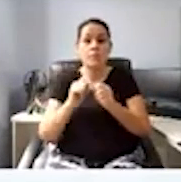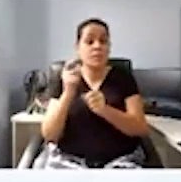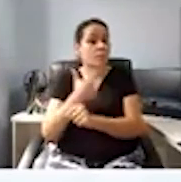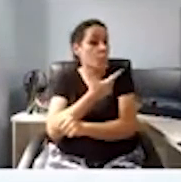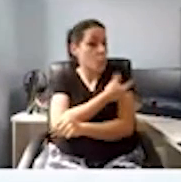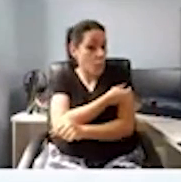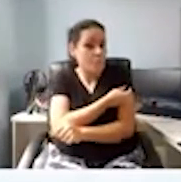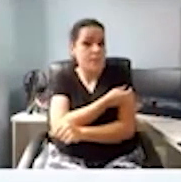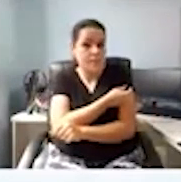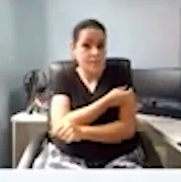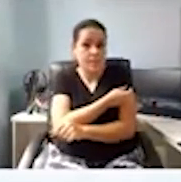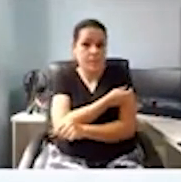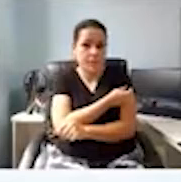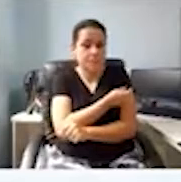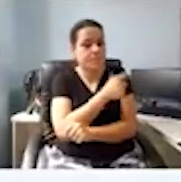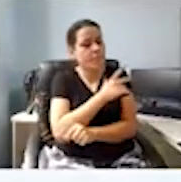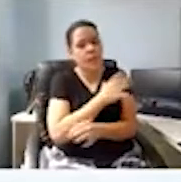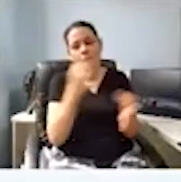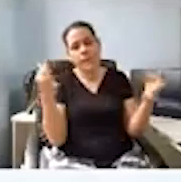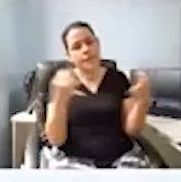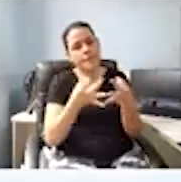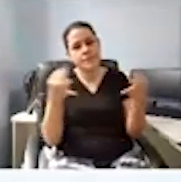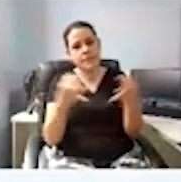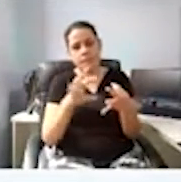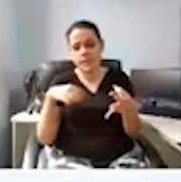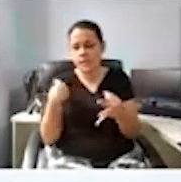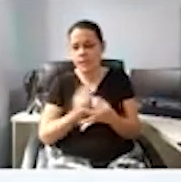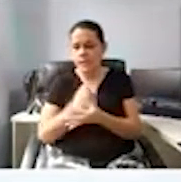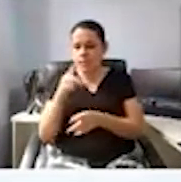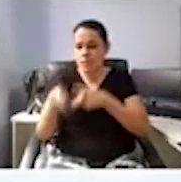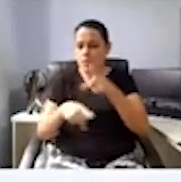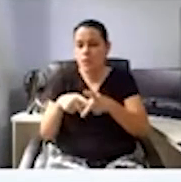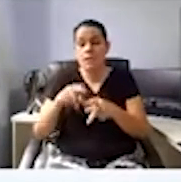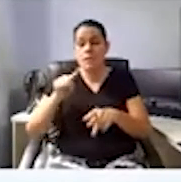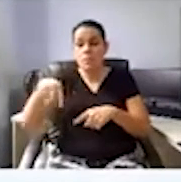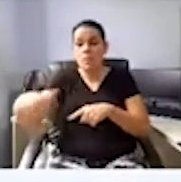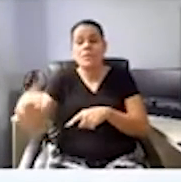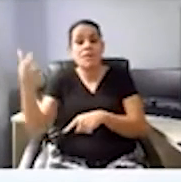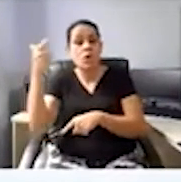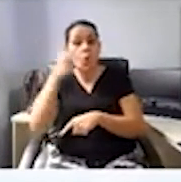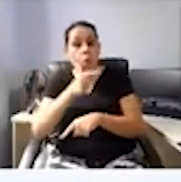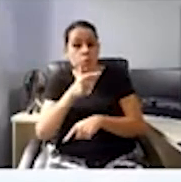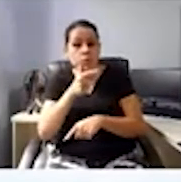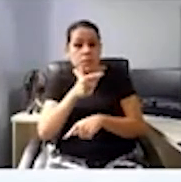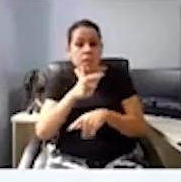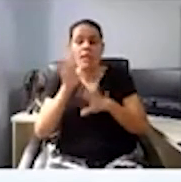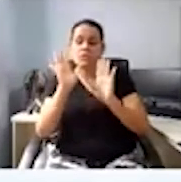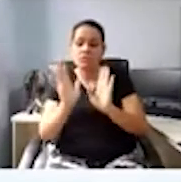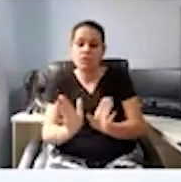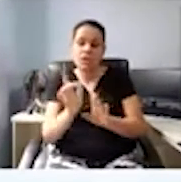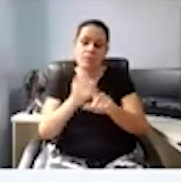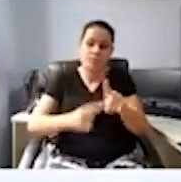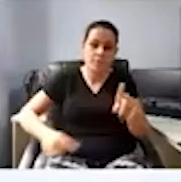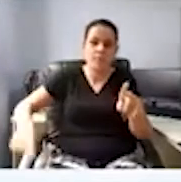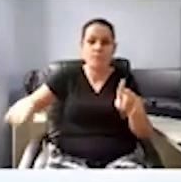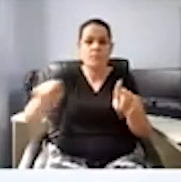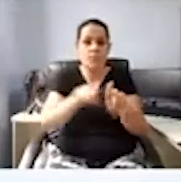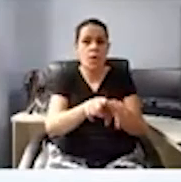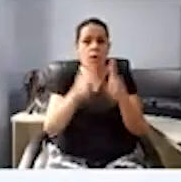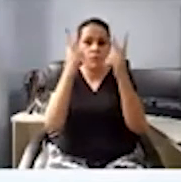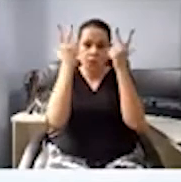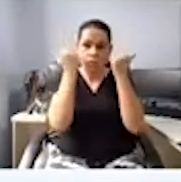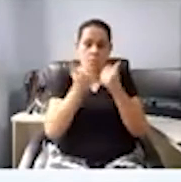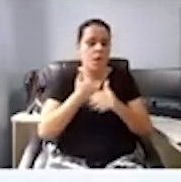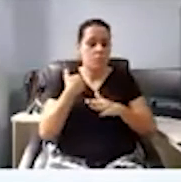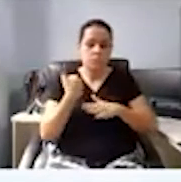e, com certeza, a nossa população tomando essa vacina vai voltar a crescer,